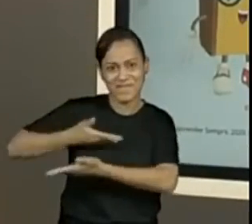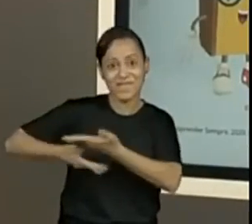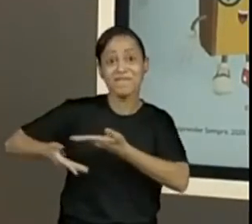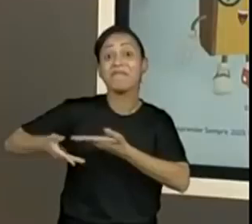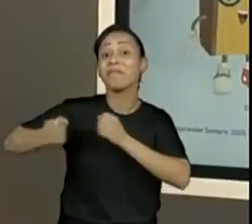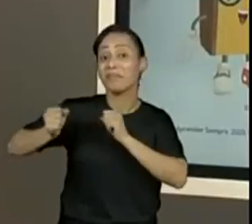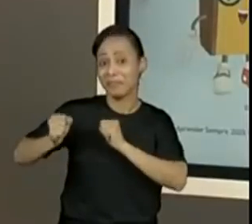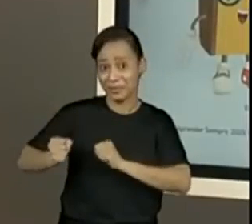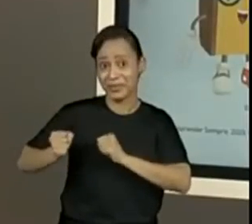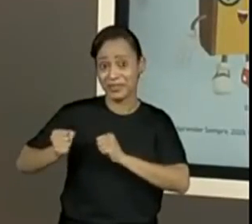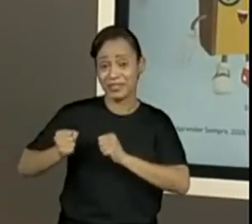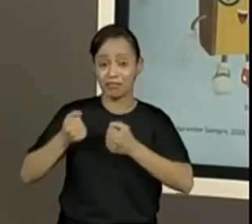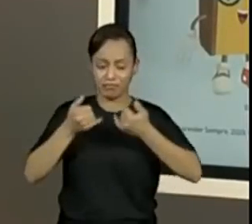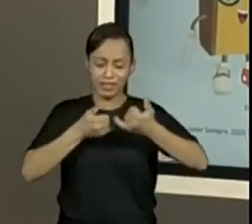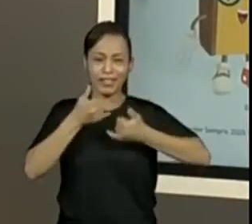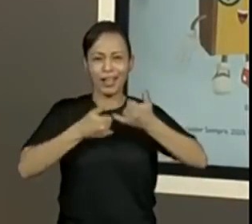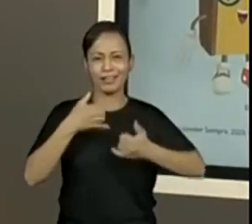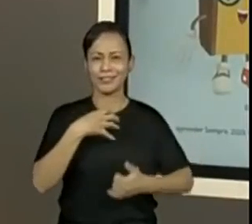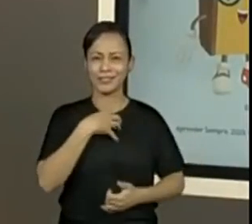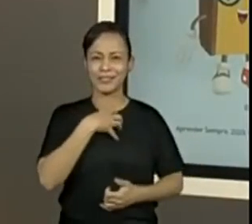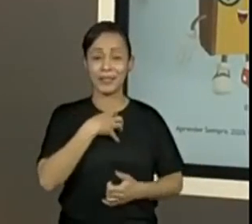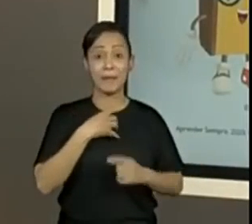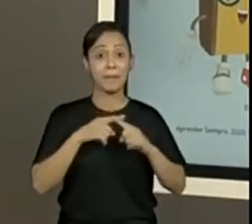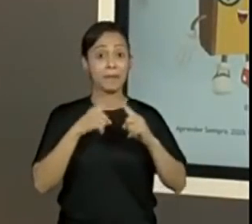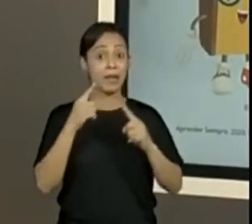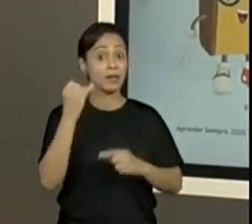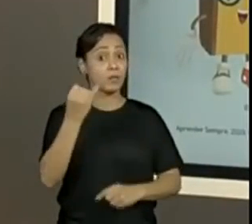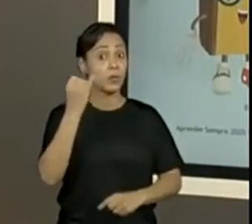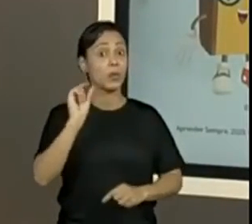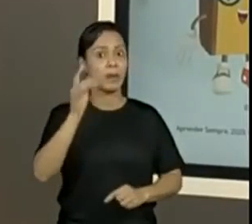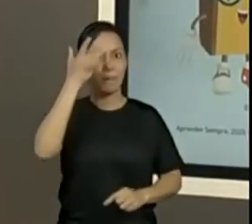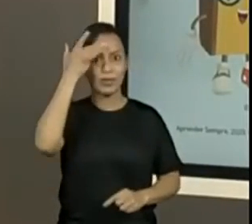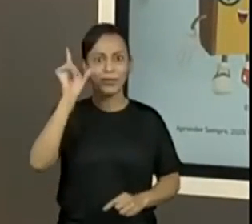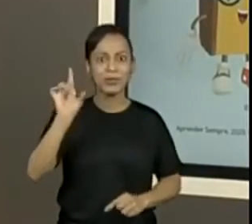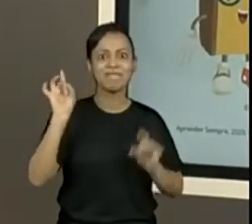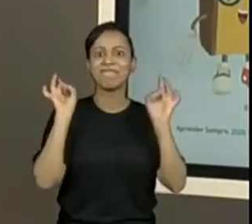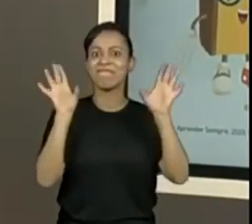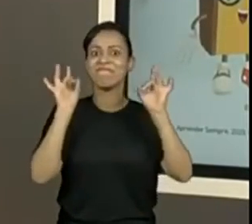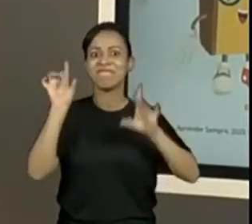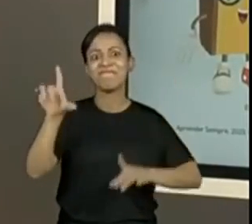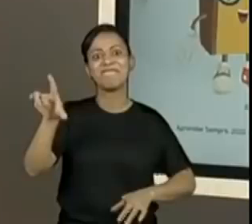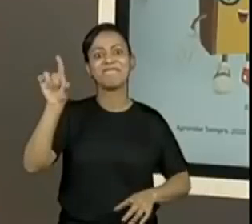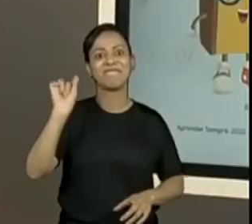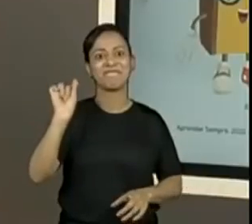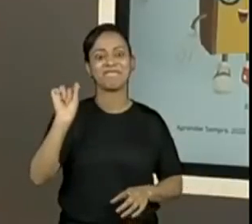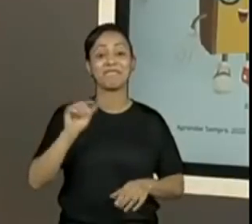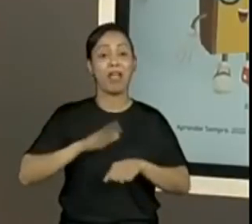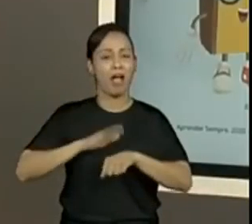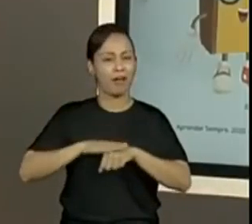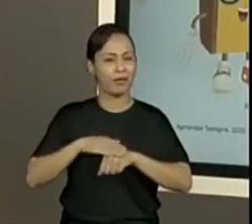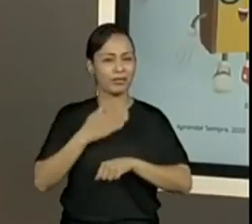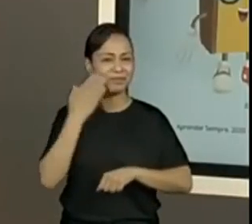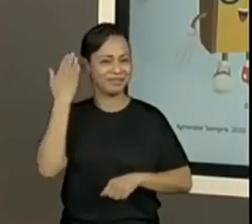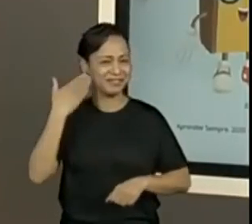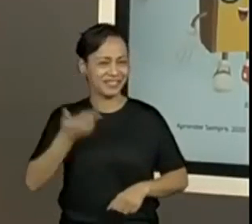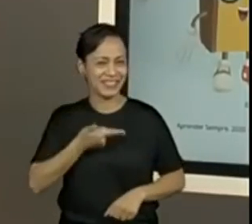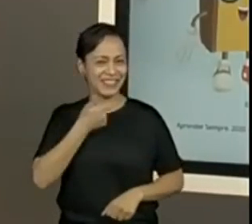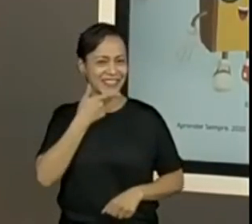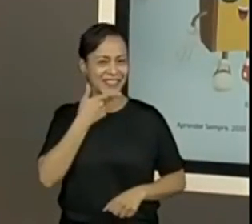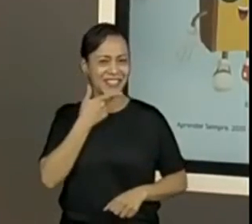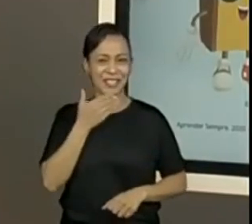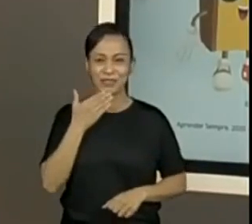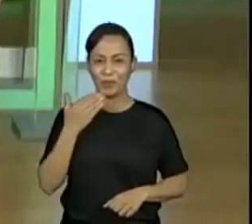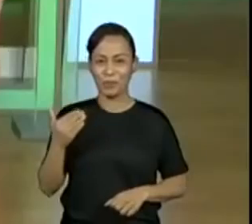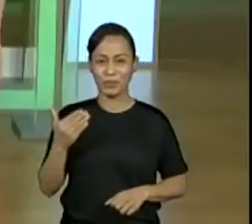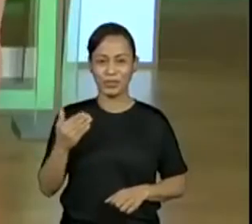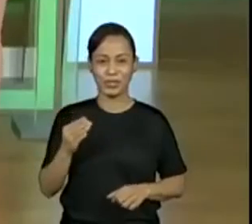elas, o preparo disso tudo é para chegar lá e escolher alguém especial. Já vou até deixar a missão para a professora Kelly já escolher uma pessoa especial.